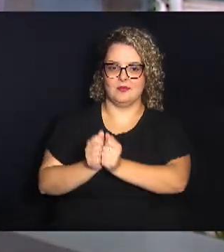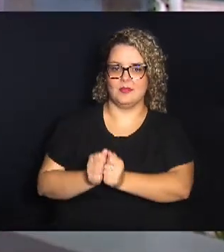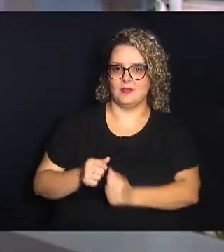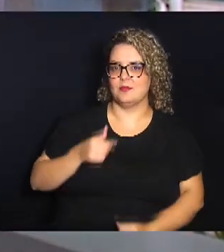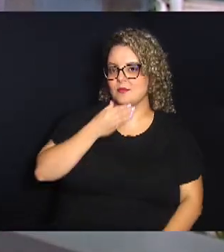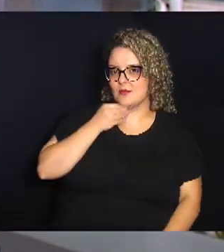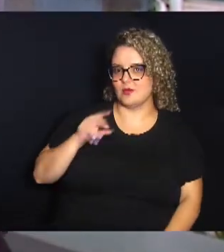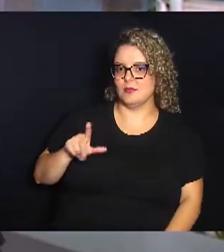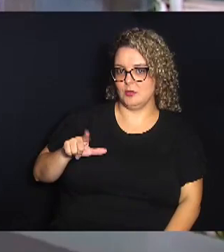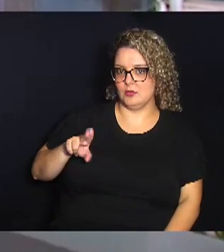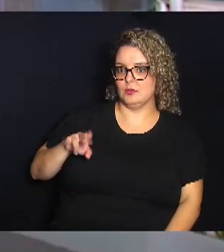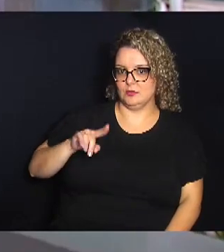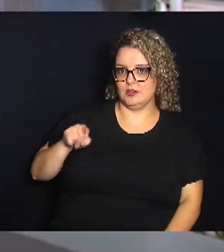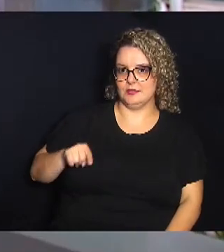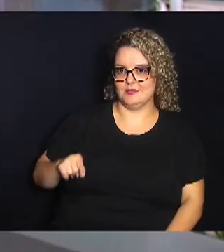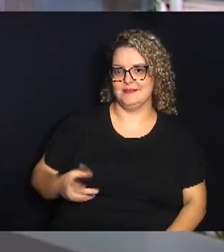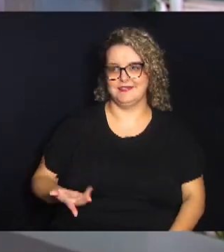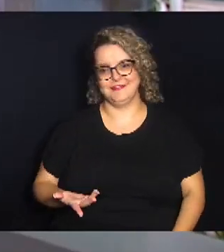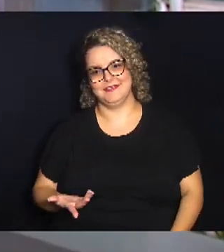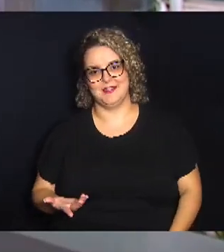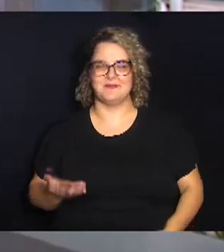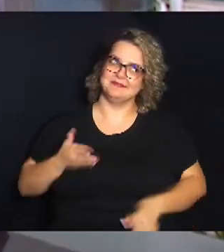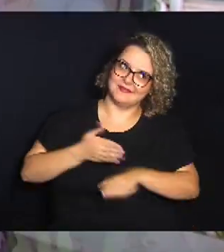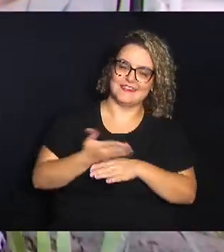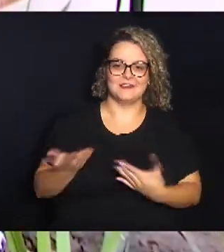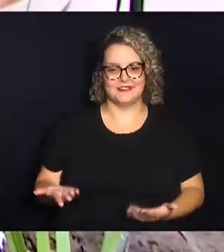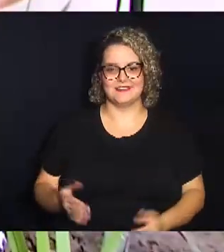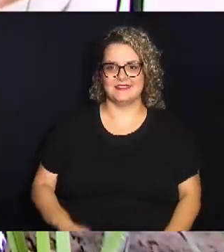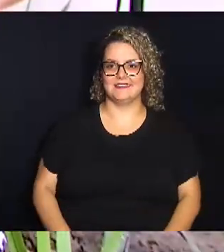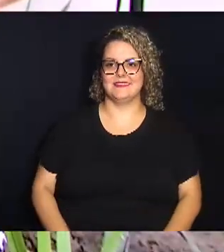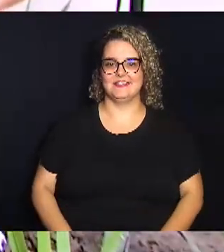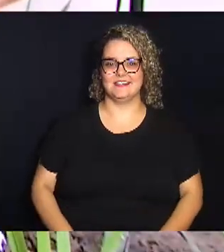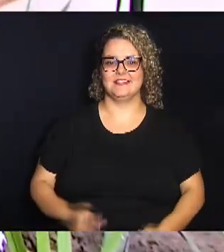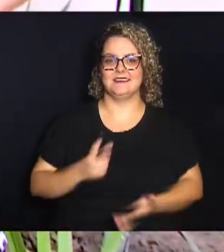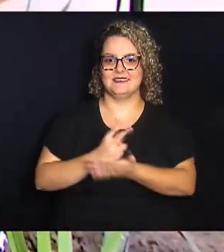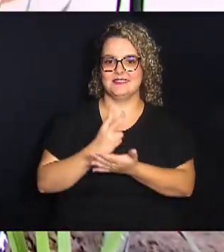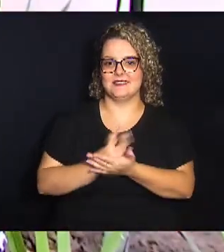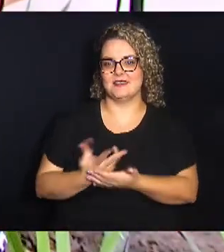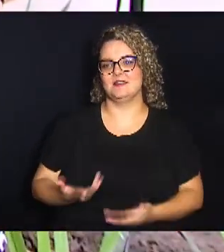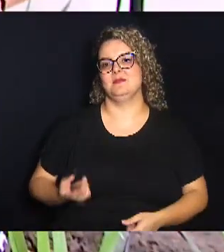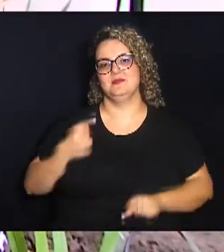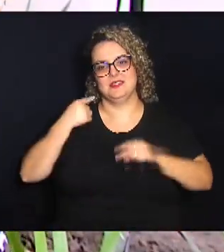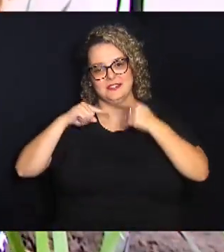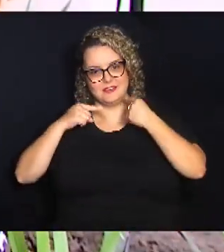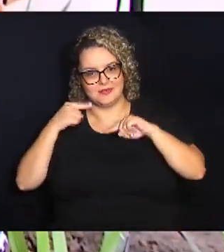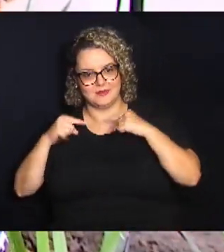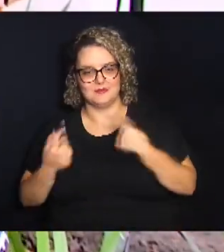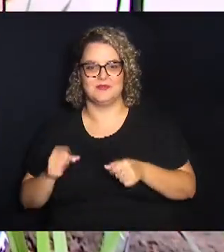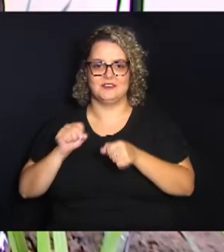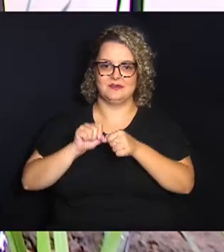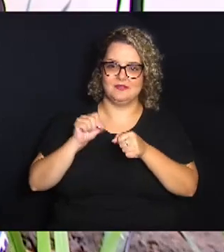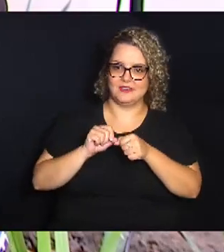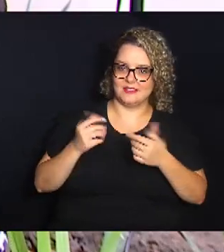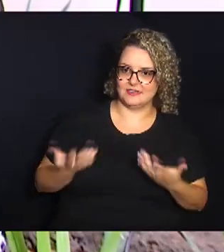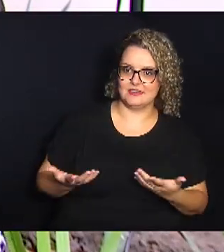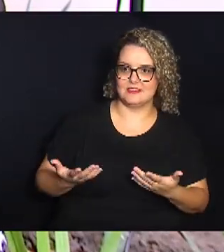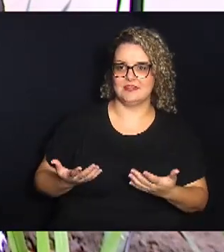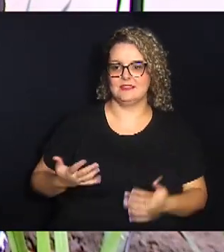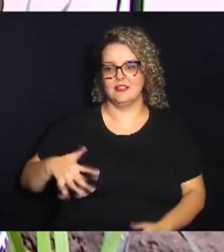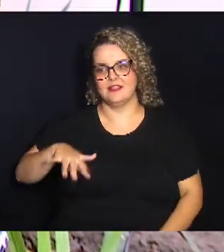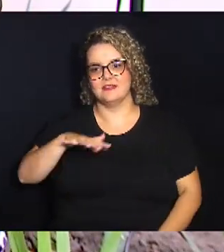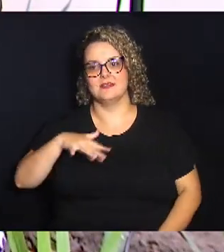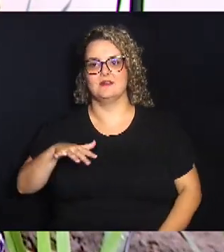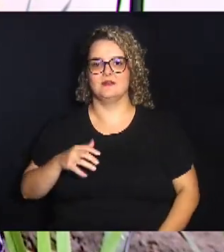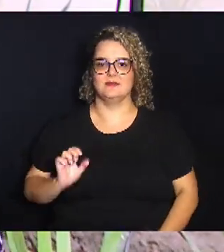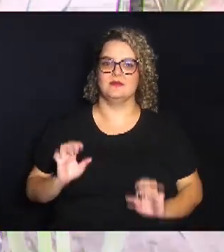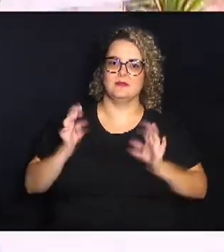coadjuvantes, vamos dizer assim. A gente, nós fazemos as músicas, fazemos a parte musical do